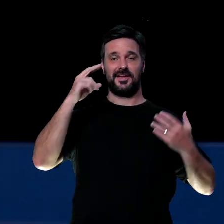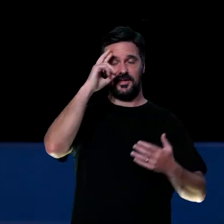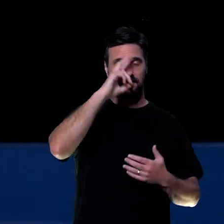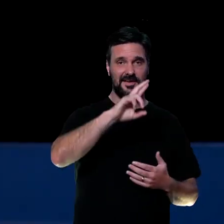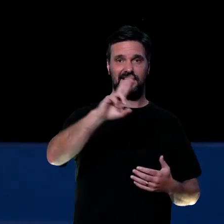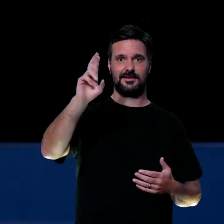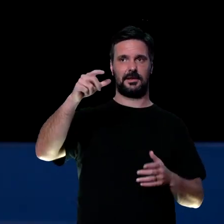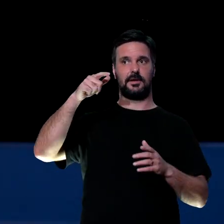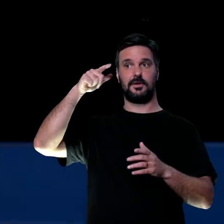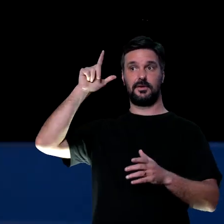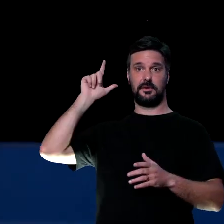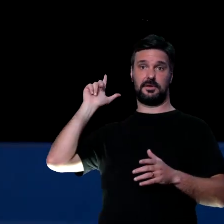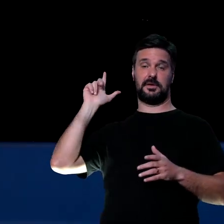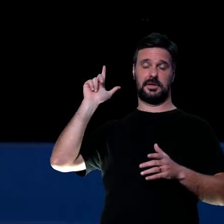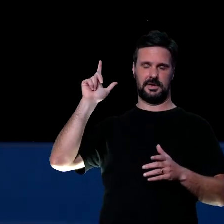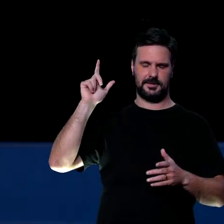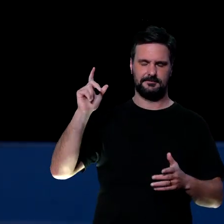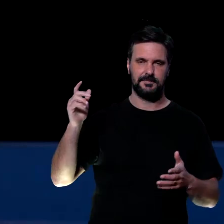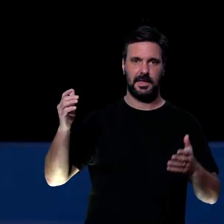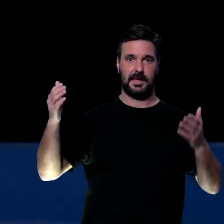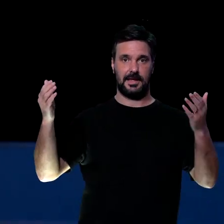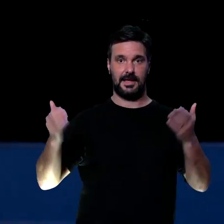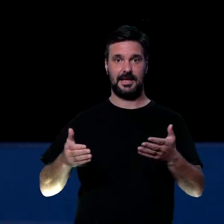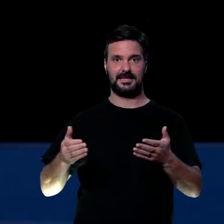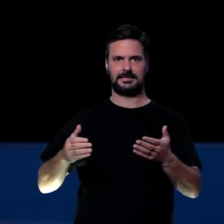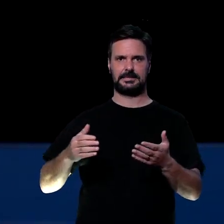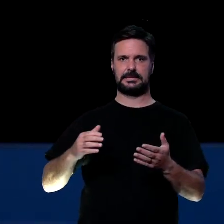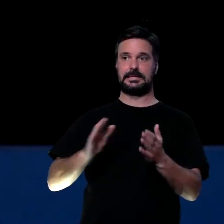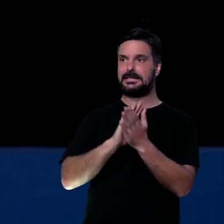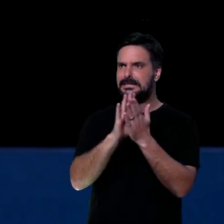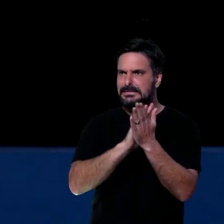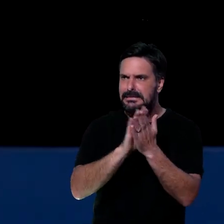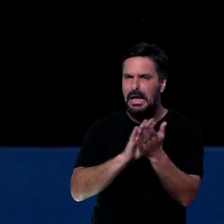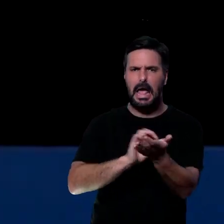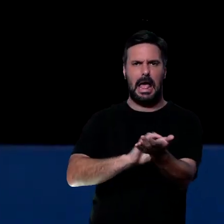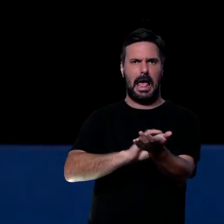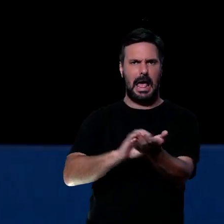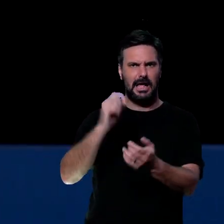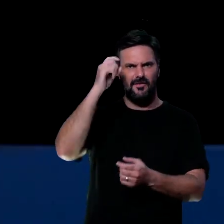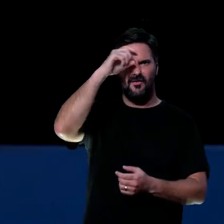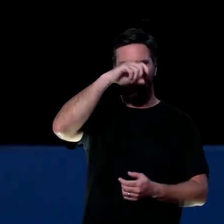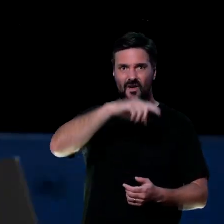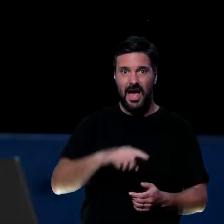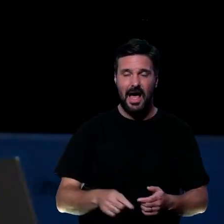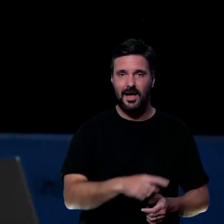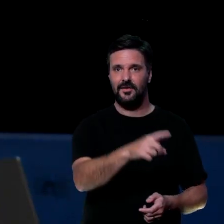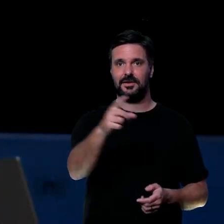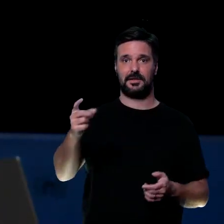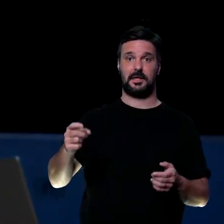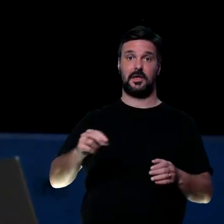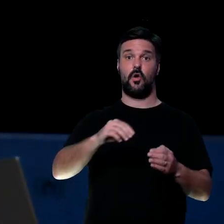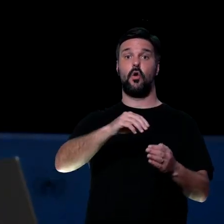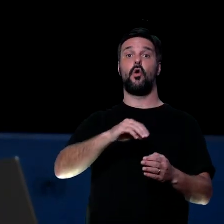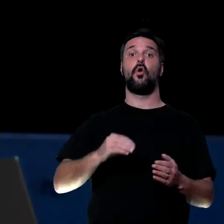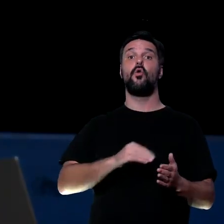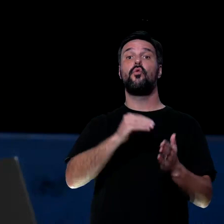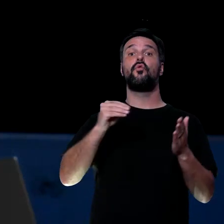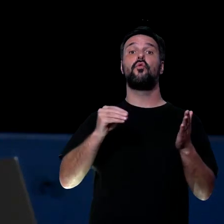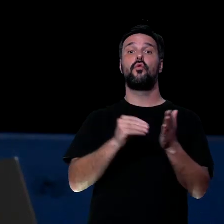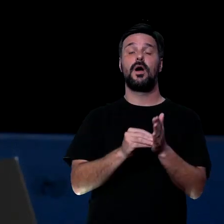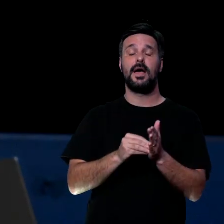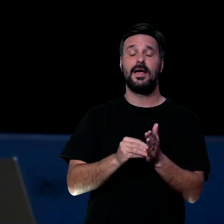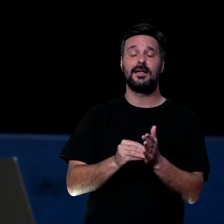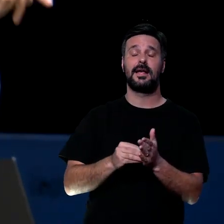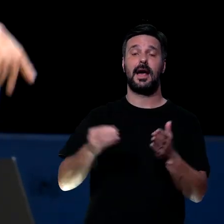do amor aqui. Depois ele fala, cuidem da ansiedade, cuidem dos pensamentos, mas por último ele vai falar, pratiquem